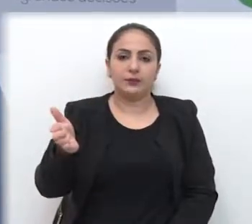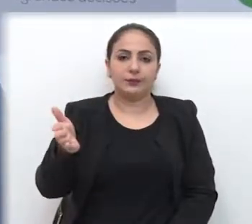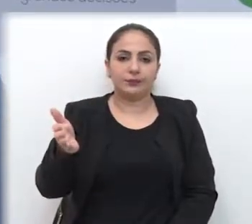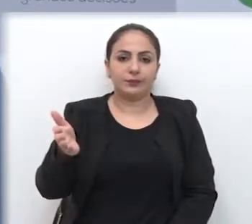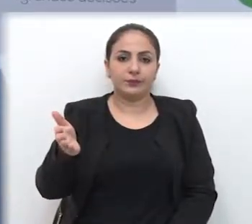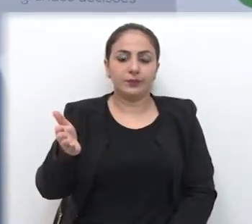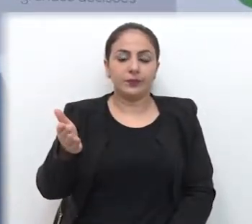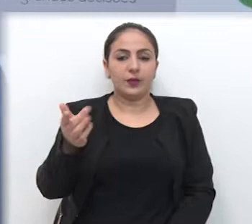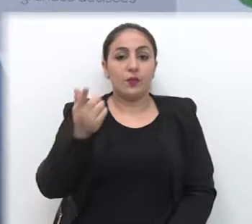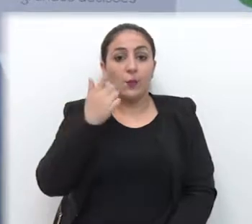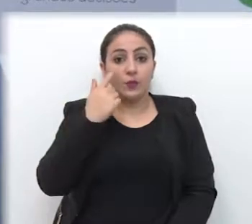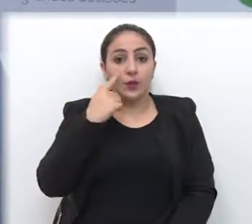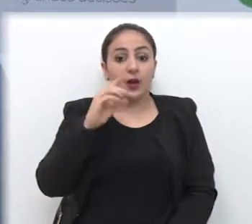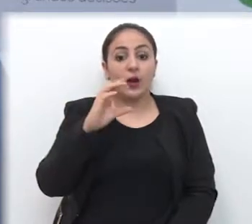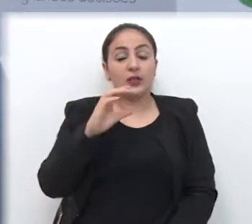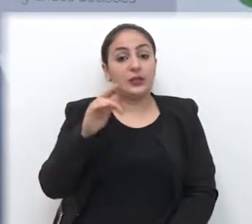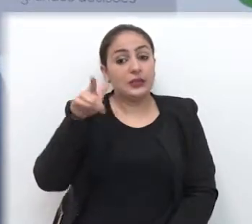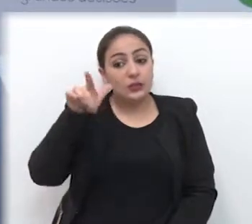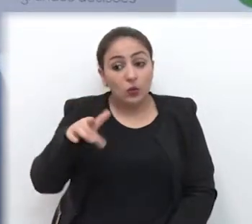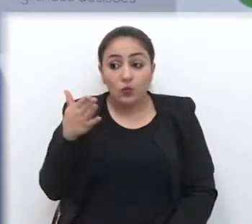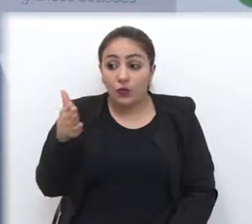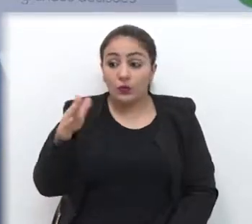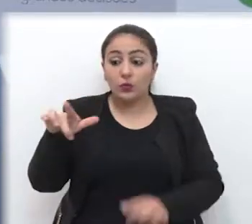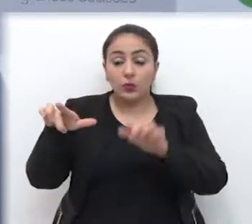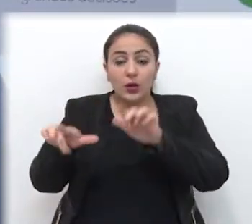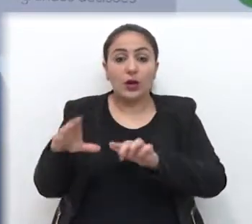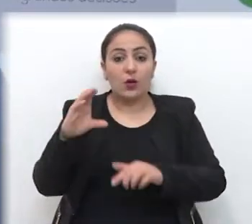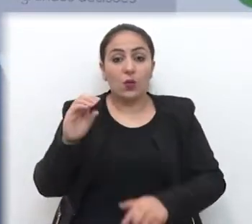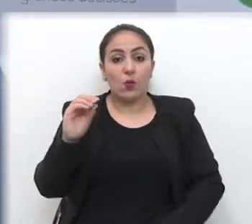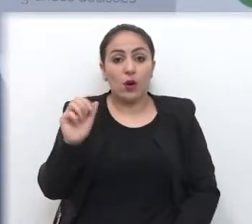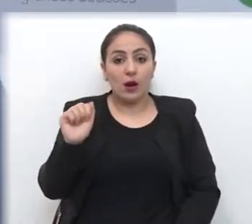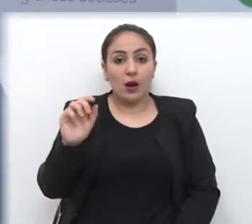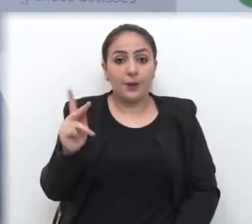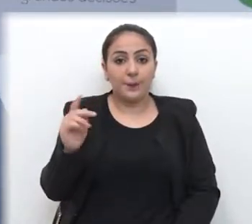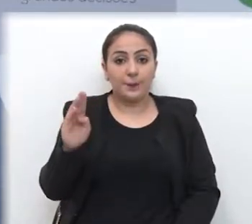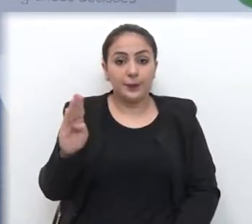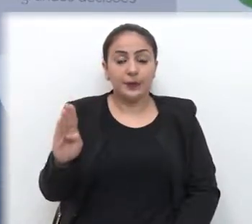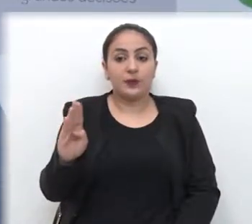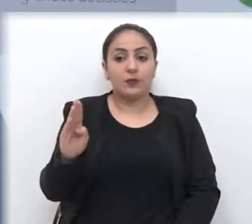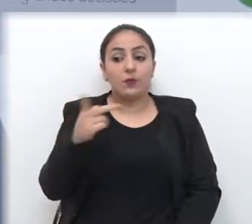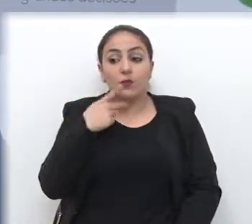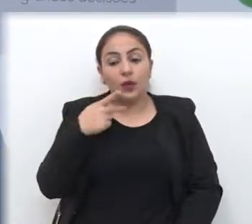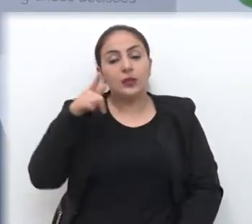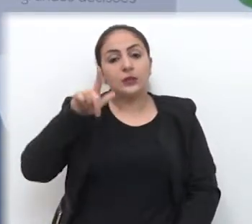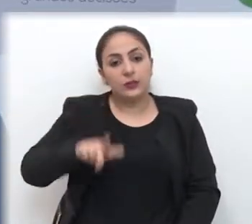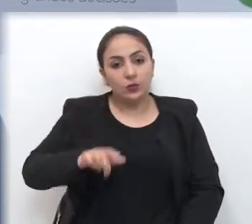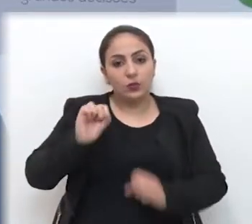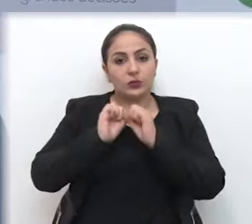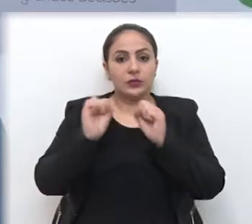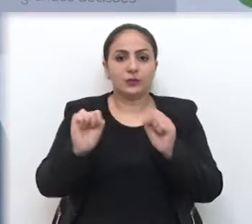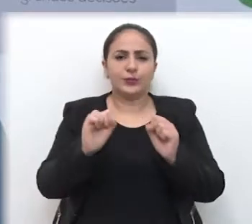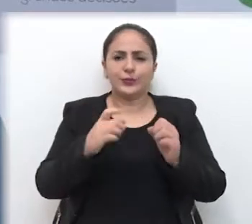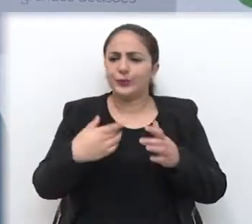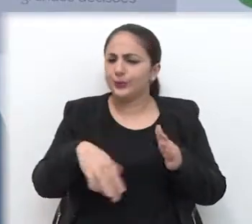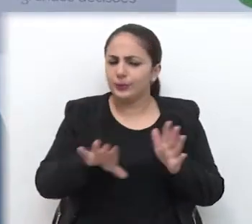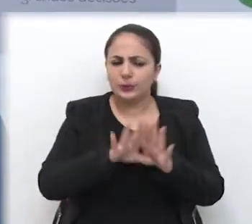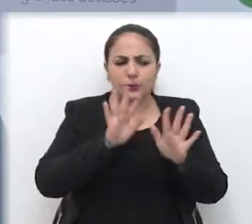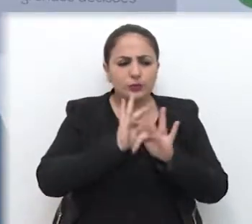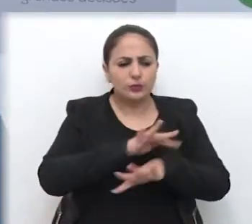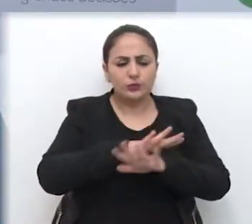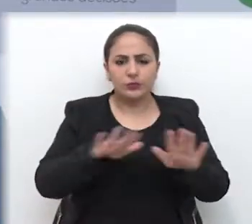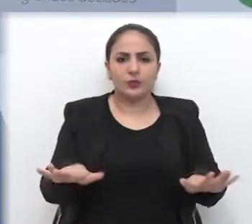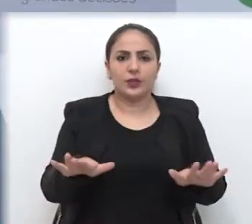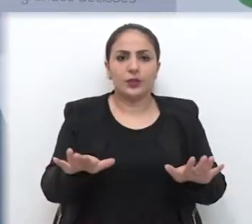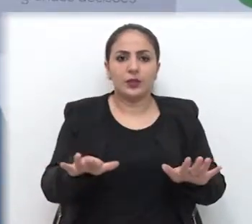né? E vamos a Coab de novo, mas nós vamos falar diretamente agora com o secretário. Chega de nós